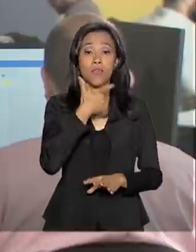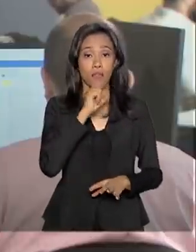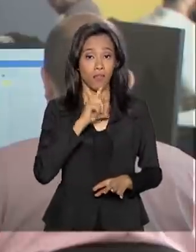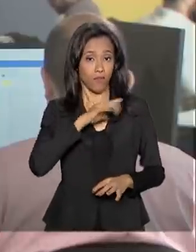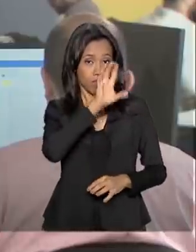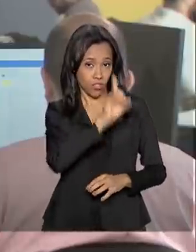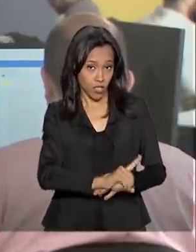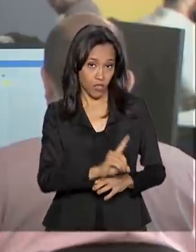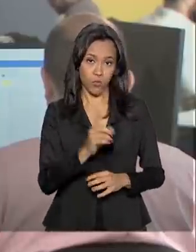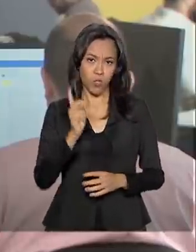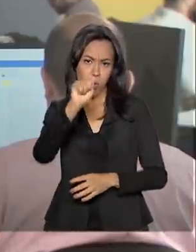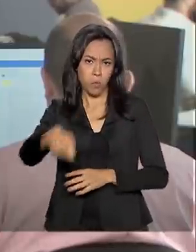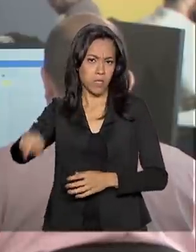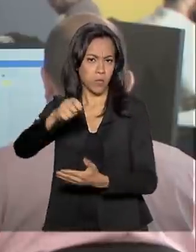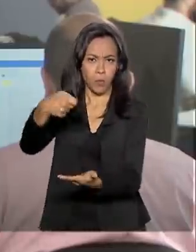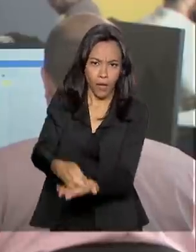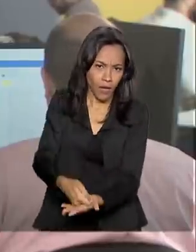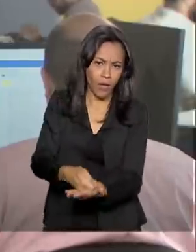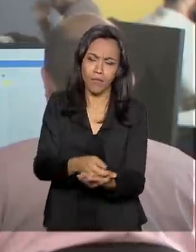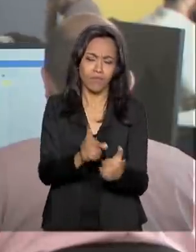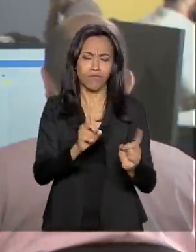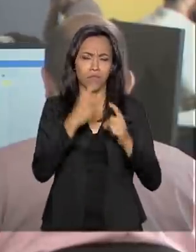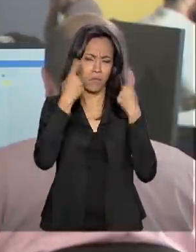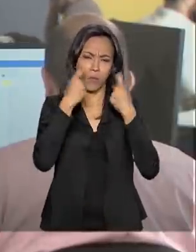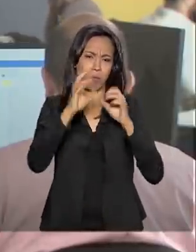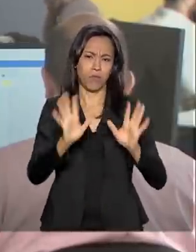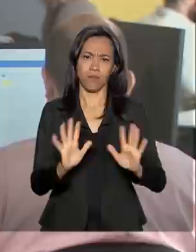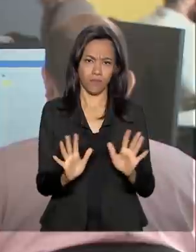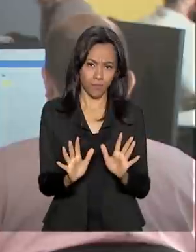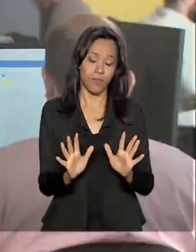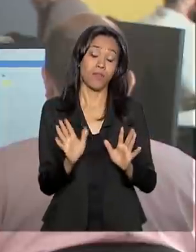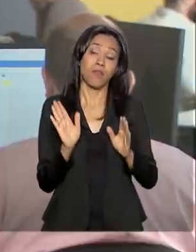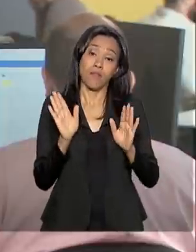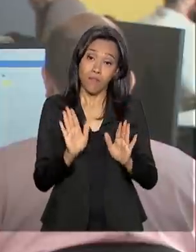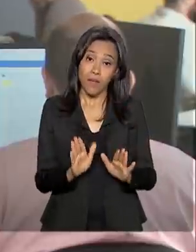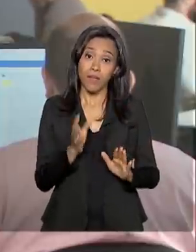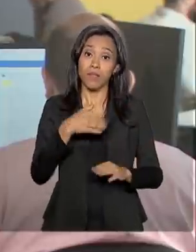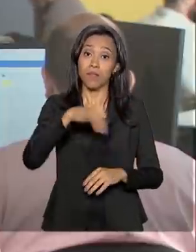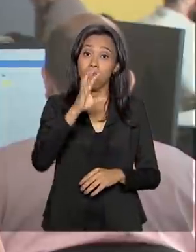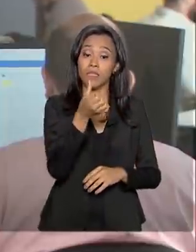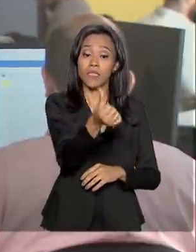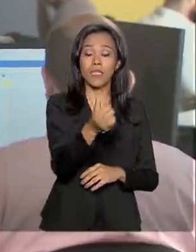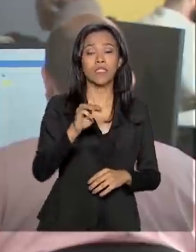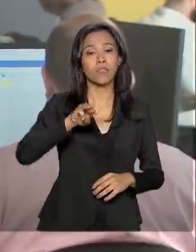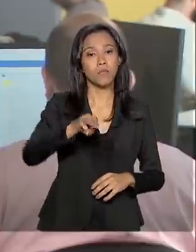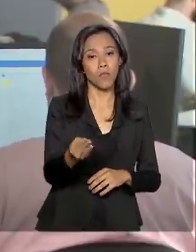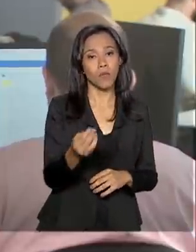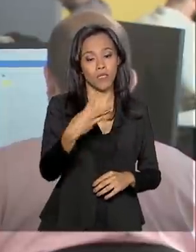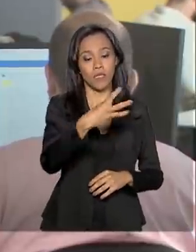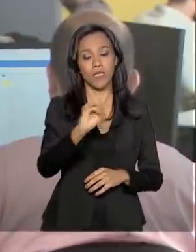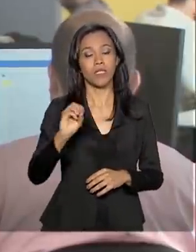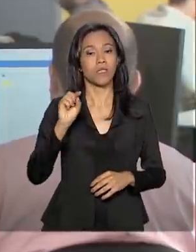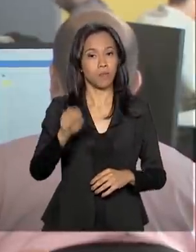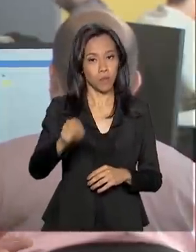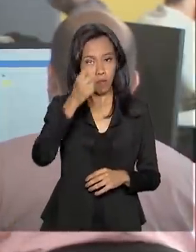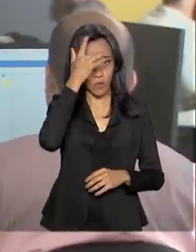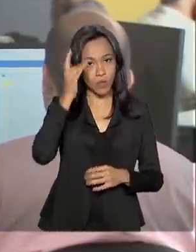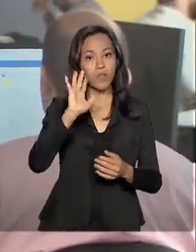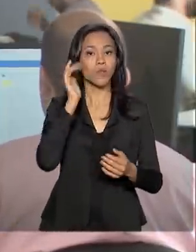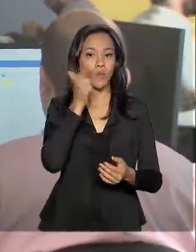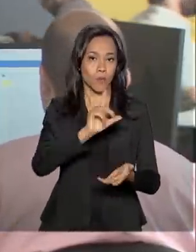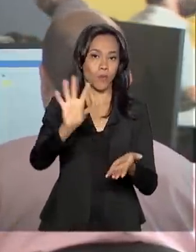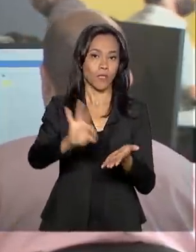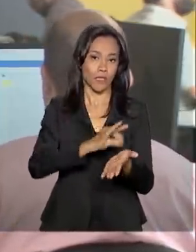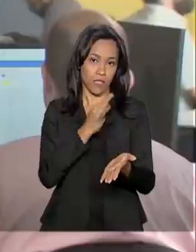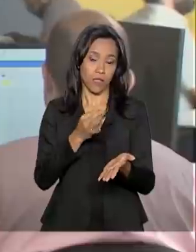taxa e fez a inscrição no prazo não precisa se preocupar. Mais de 6,3 milhões de pessoas se inscreveram no Enem. As